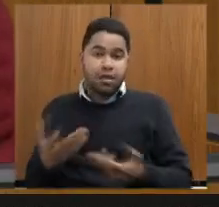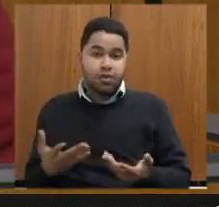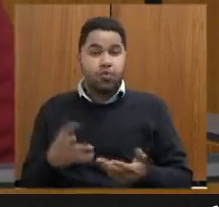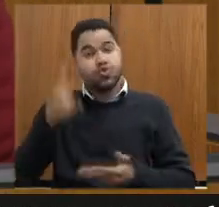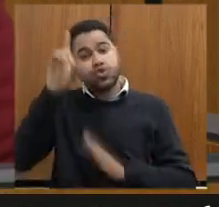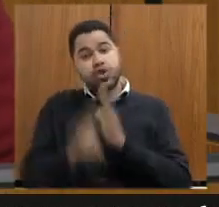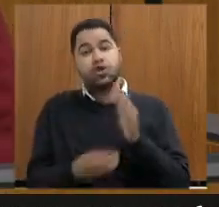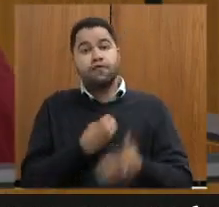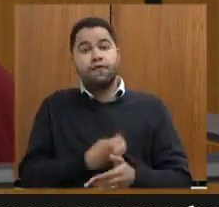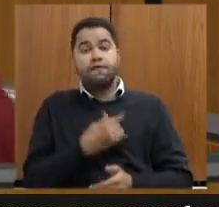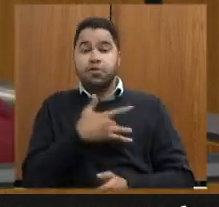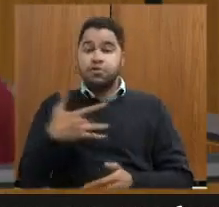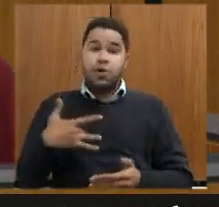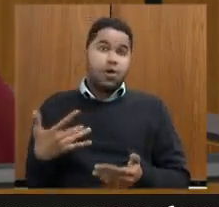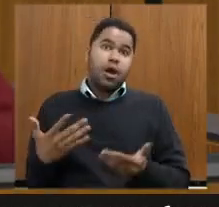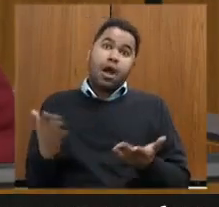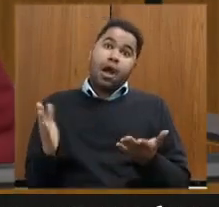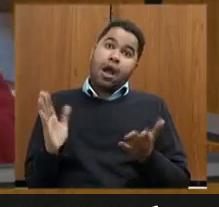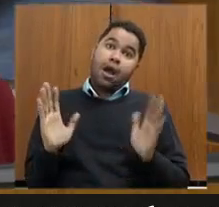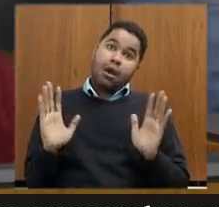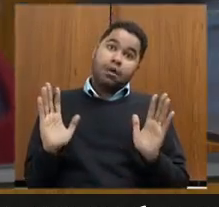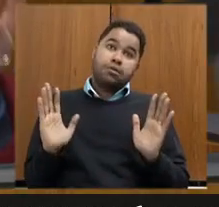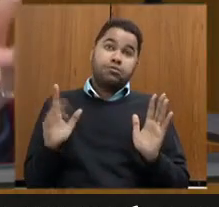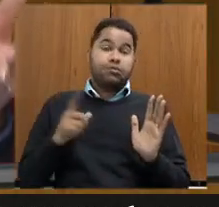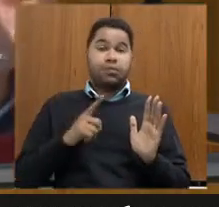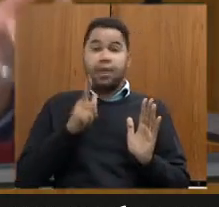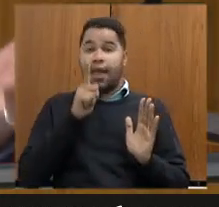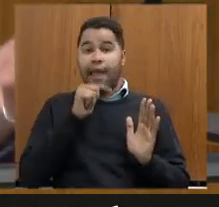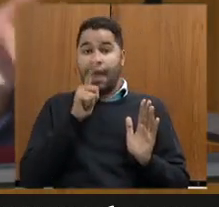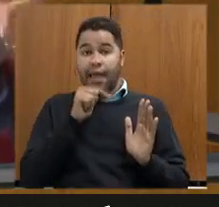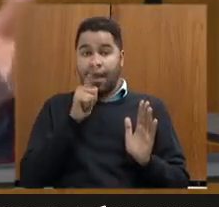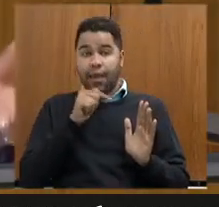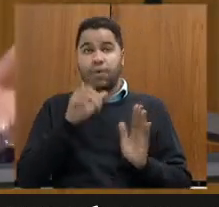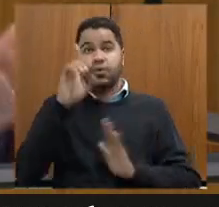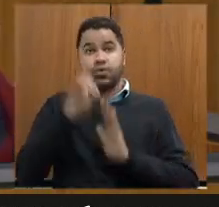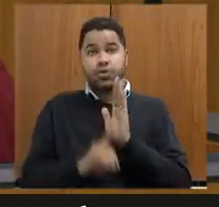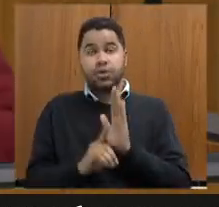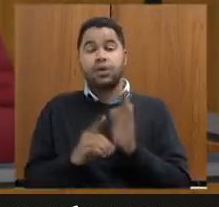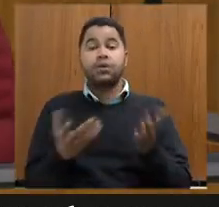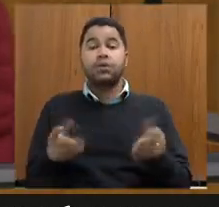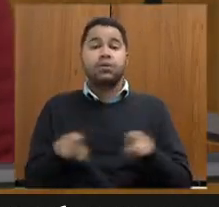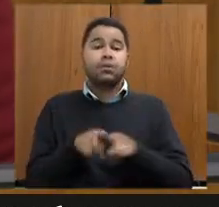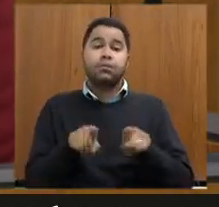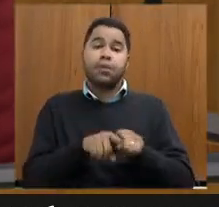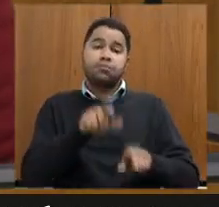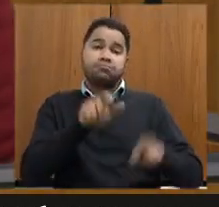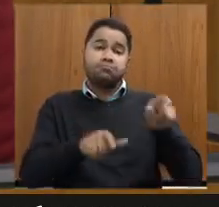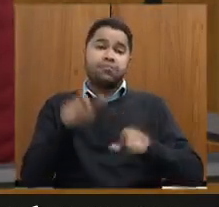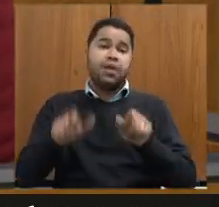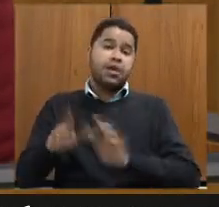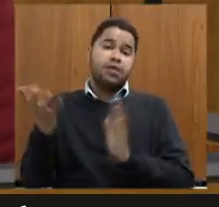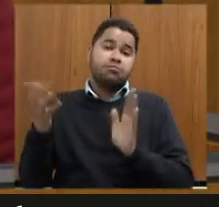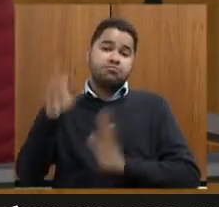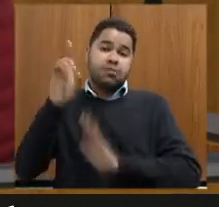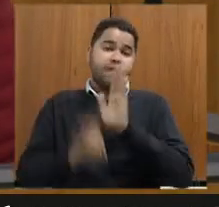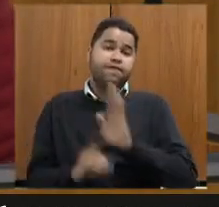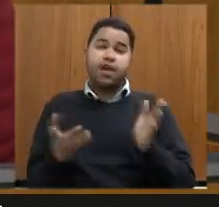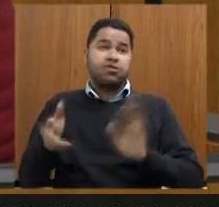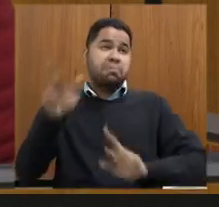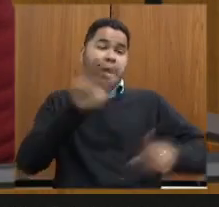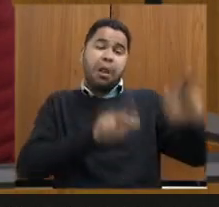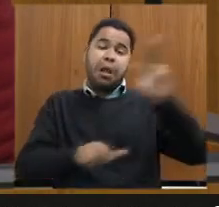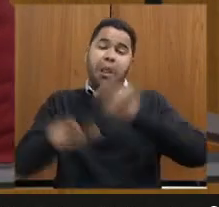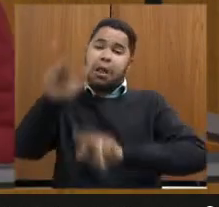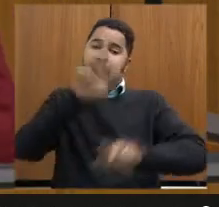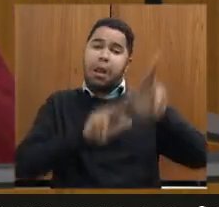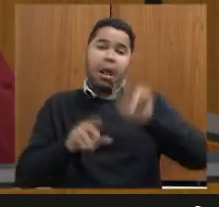direito de viver com saúde e tem a água o direito do povo ter acesso à água e tem quem defende mineradora a pluralidade do parlamento